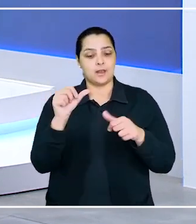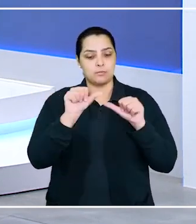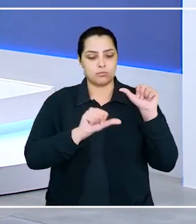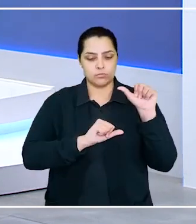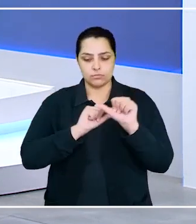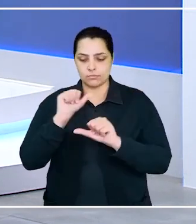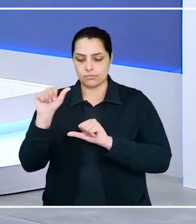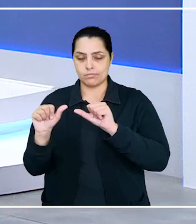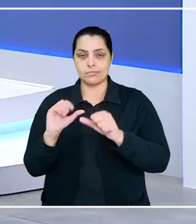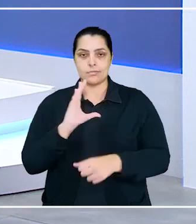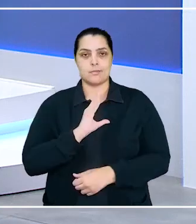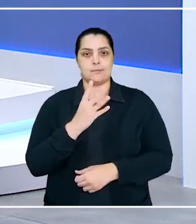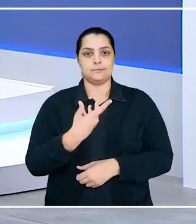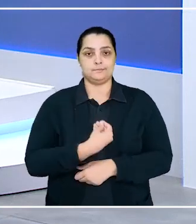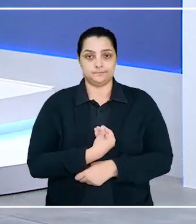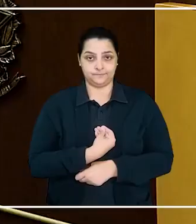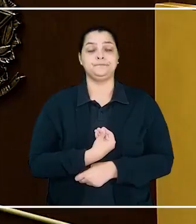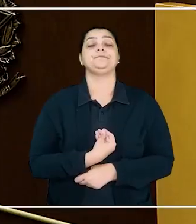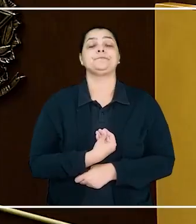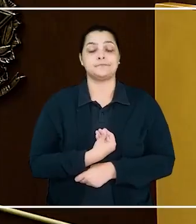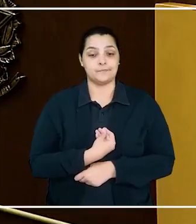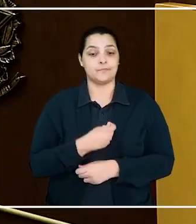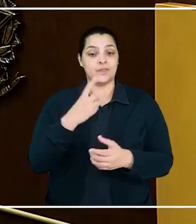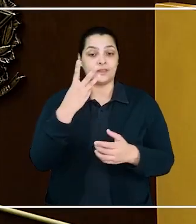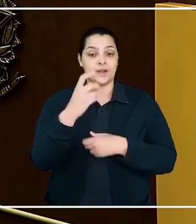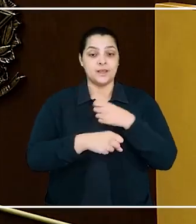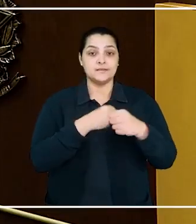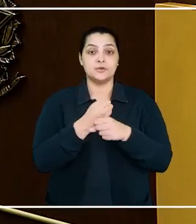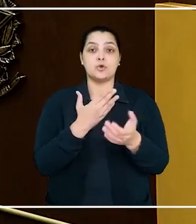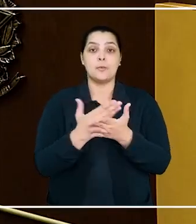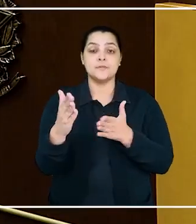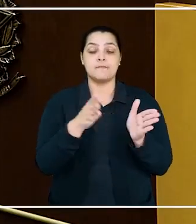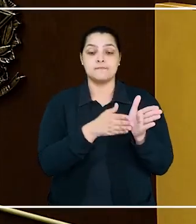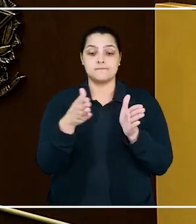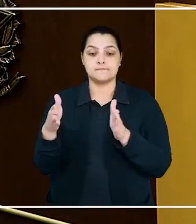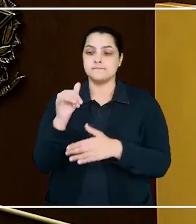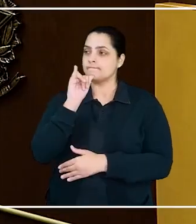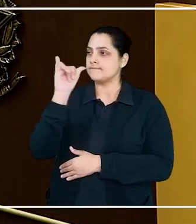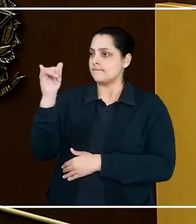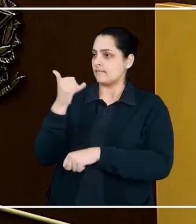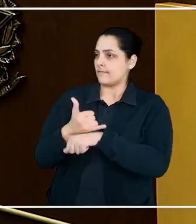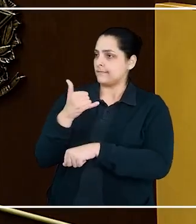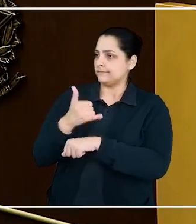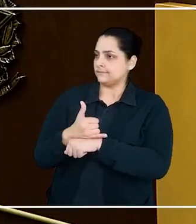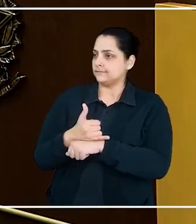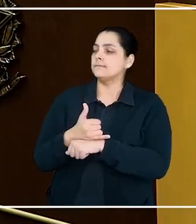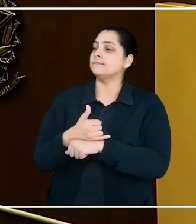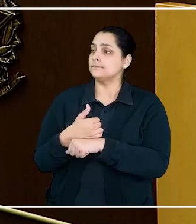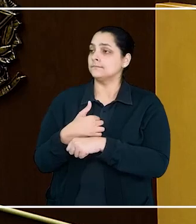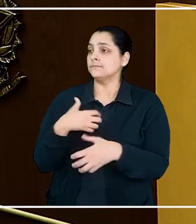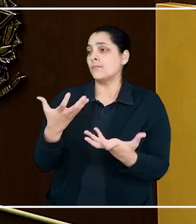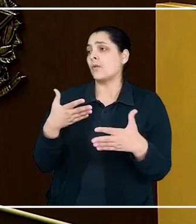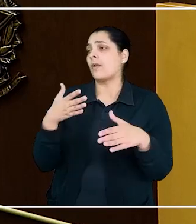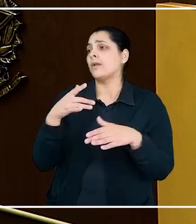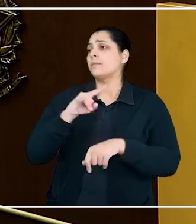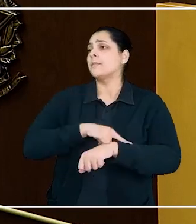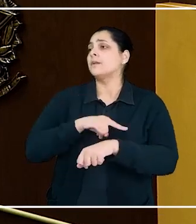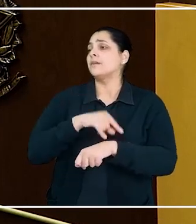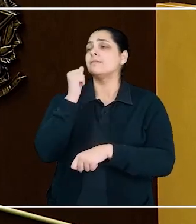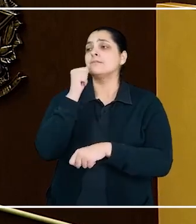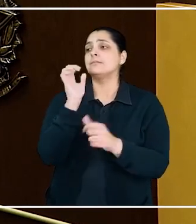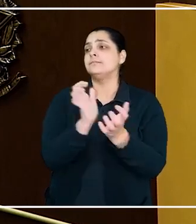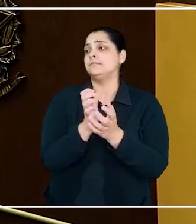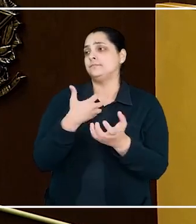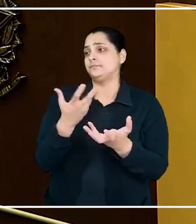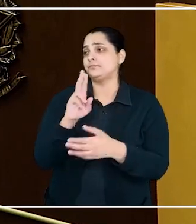três anos depois de ter sido contratada. Ela disse que comunicou à chefia sobre isso e pediu para passar a usar o banheiro feminino.